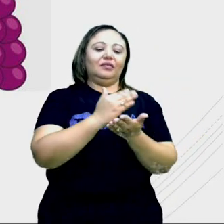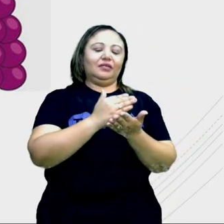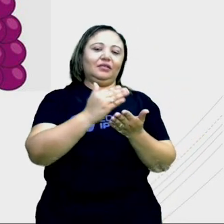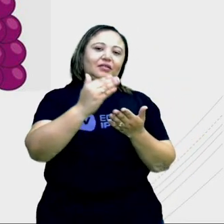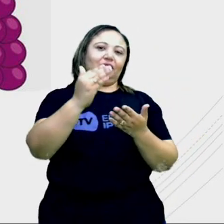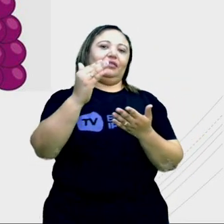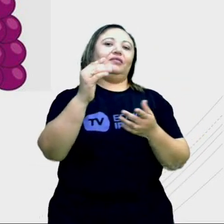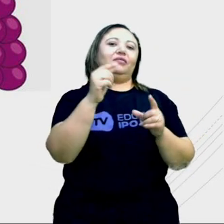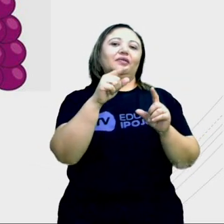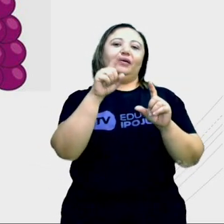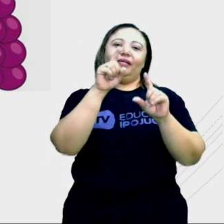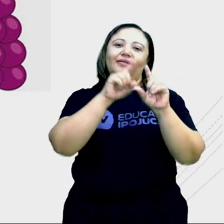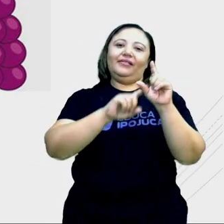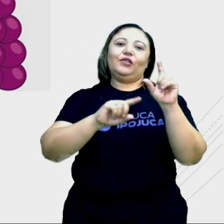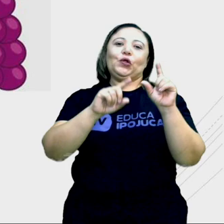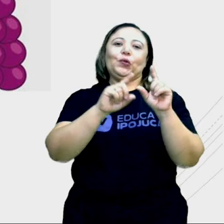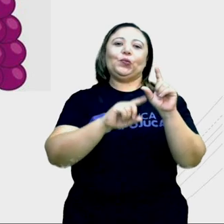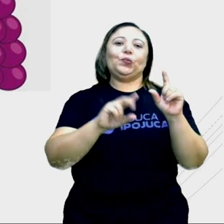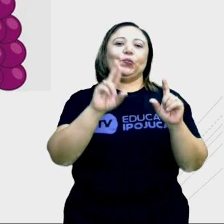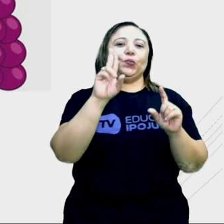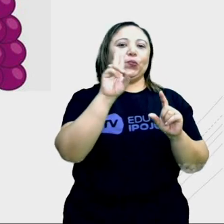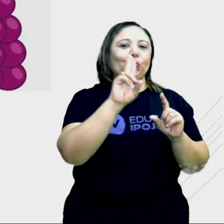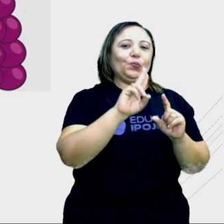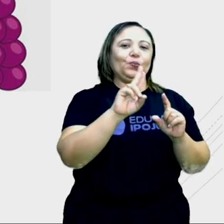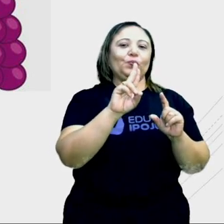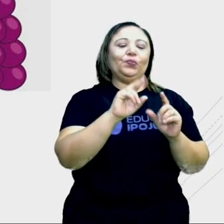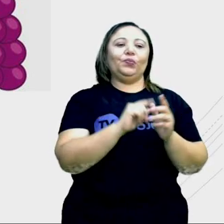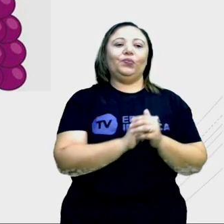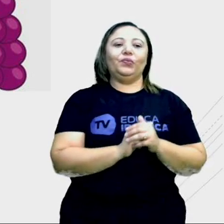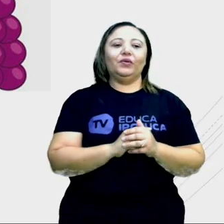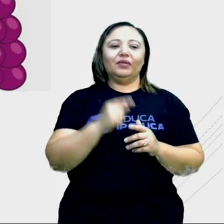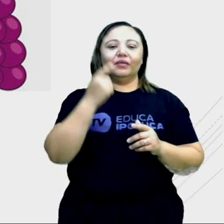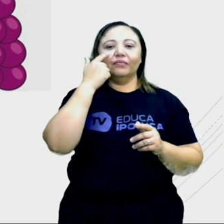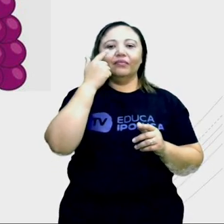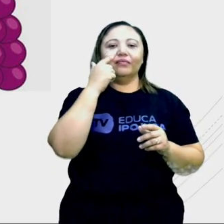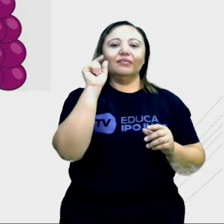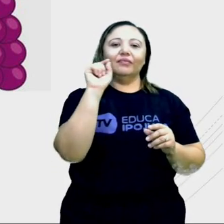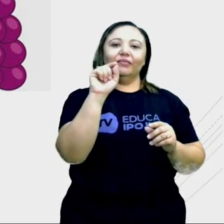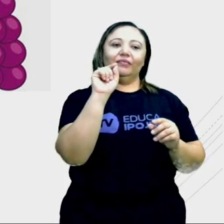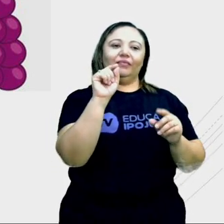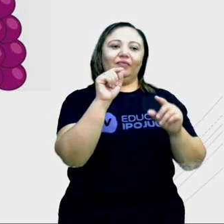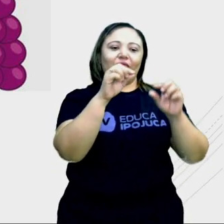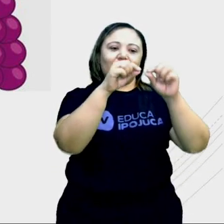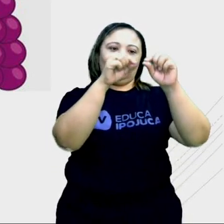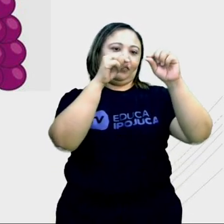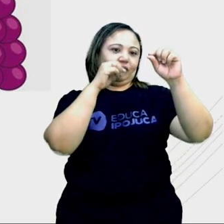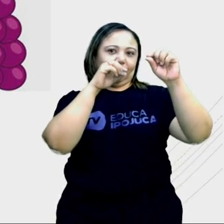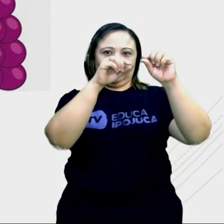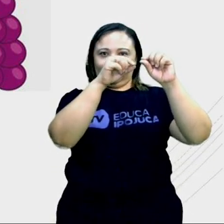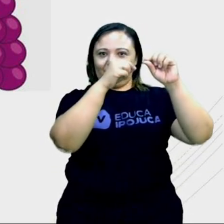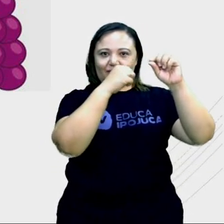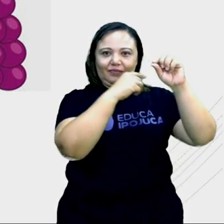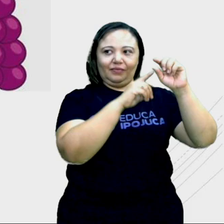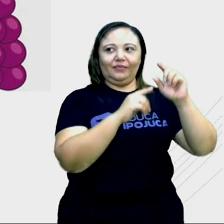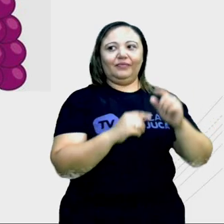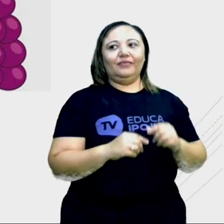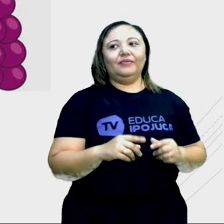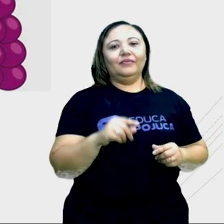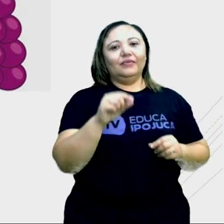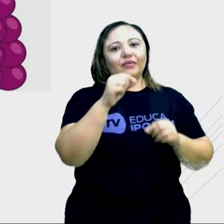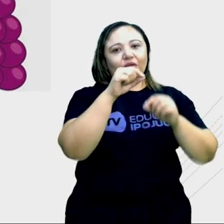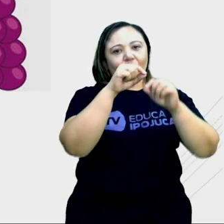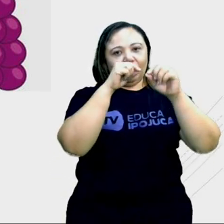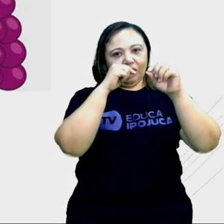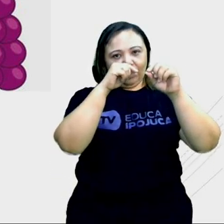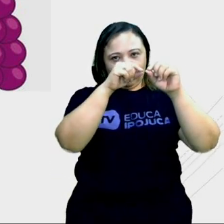letrinha. O que é que a gente está vendo aqui agora? Agora, uva, muito bem! A